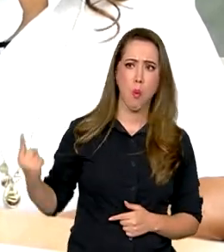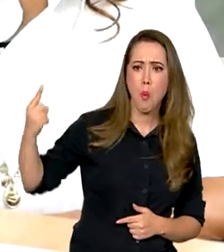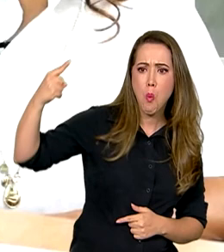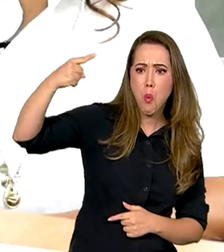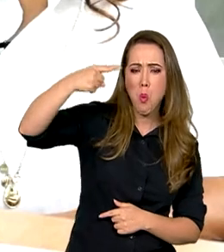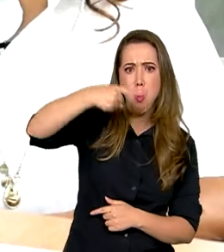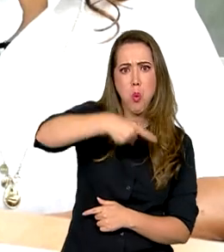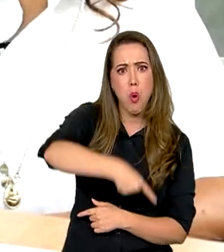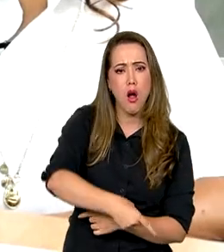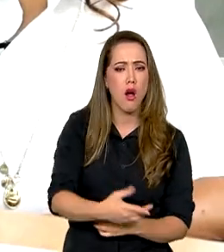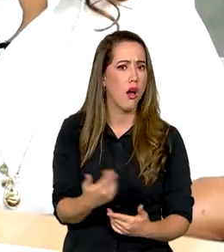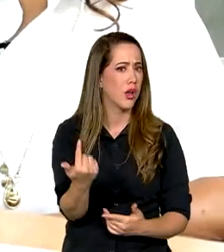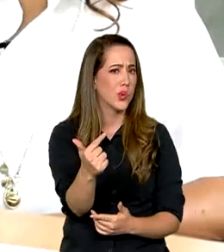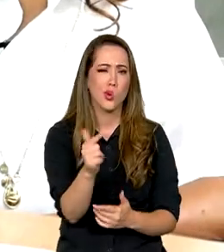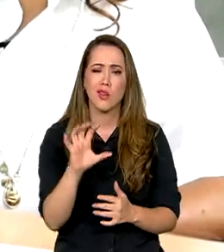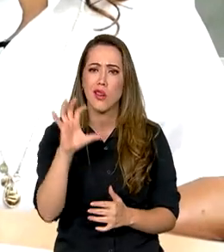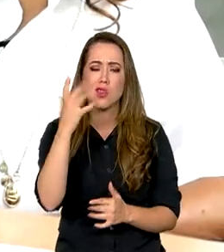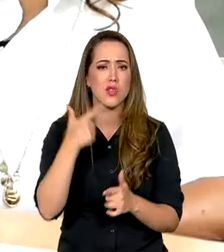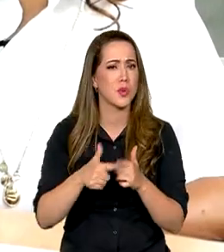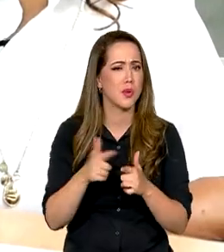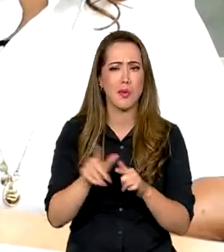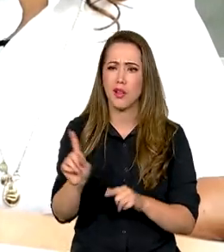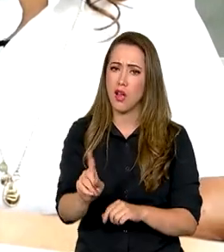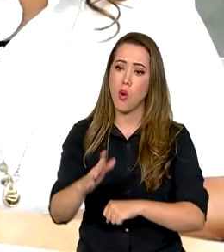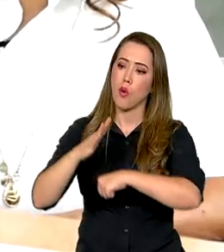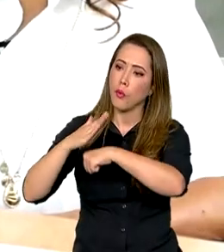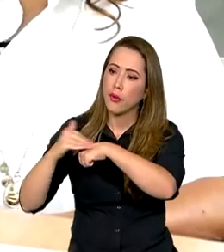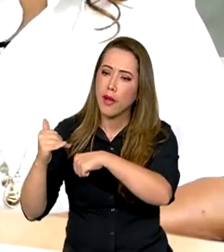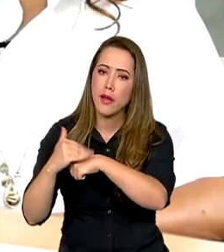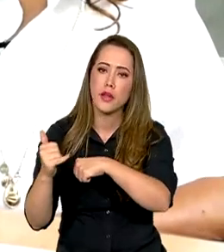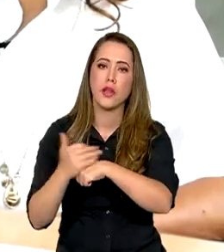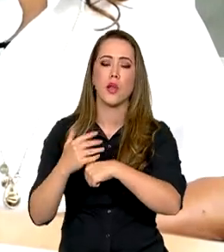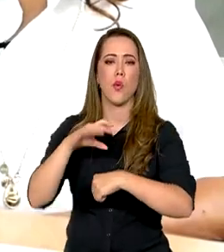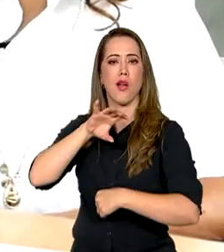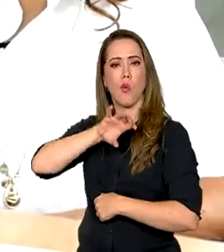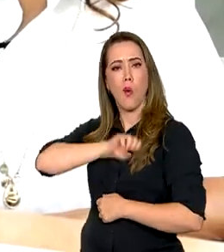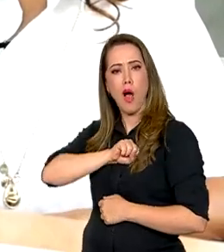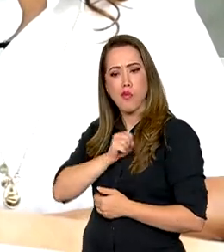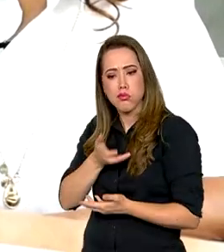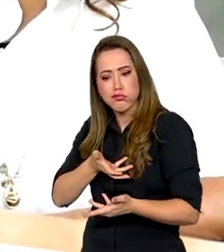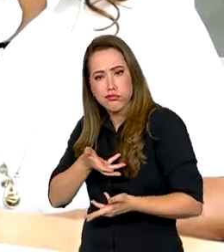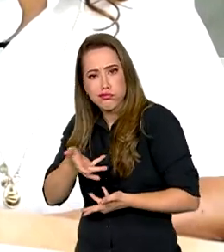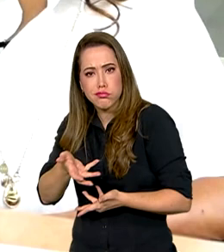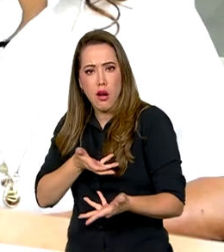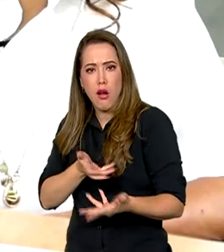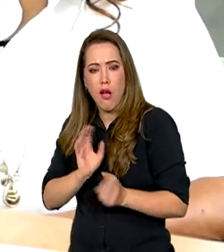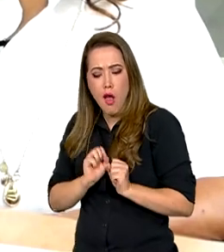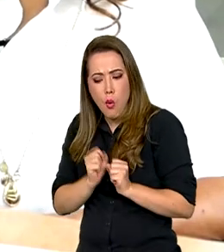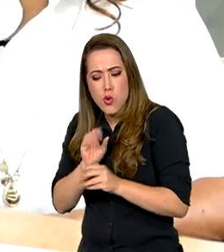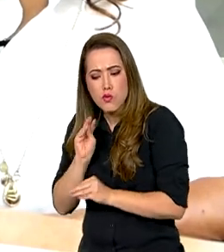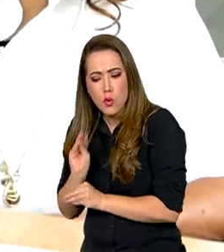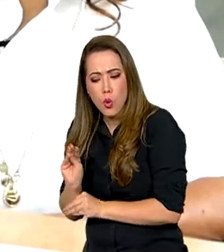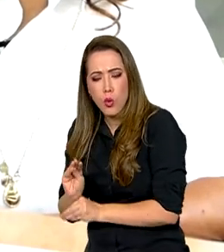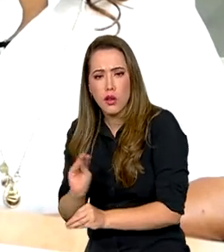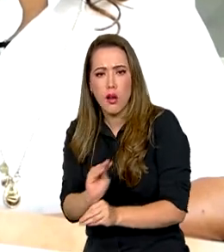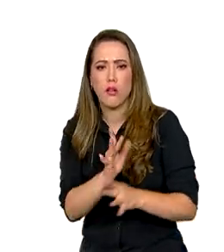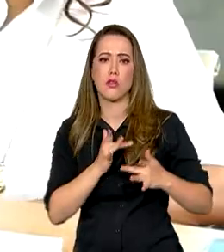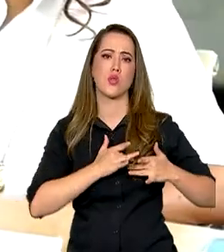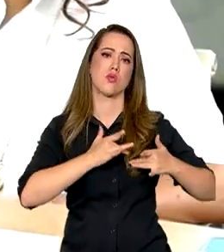a gente resolve o problema com carinho, é com afeto, é com dedicação, é com solidariedade.